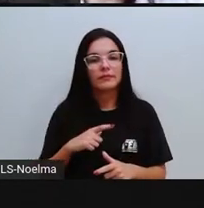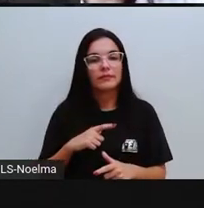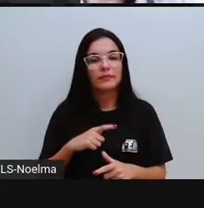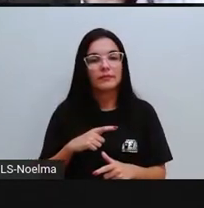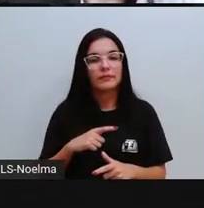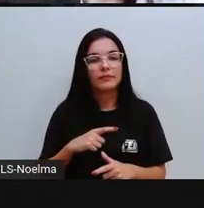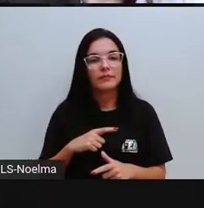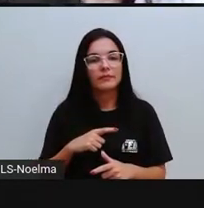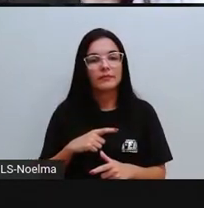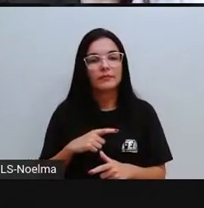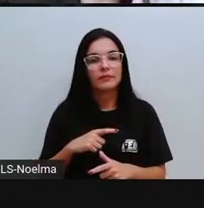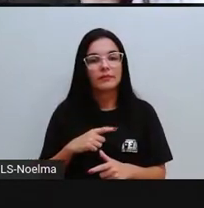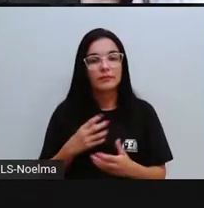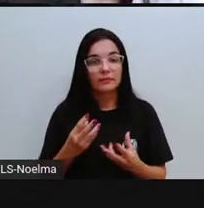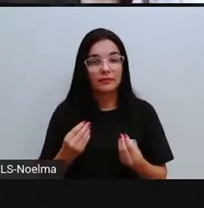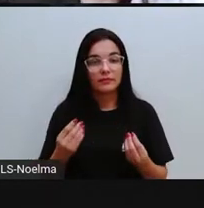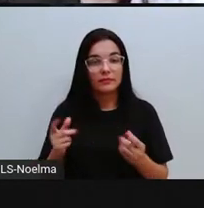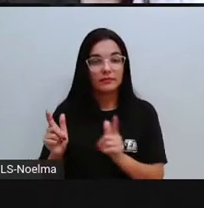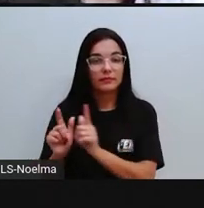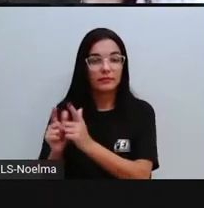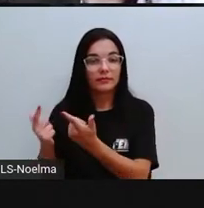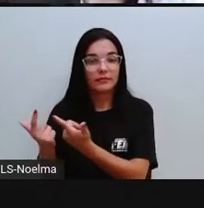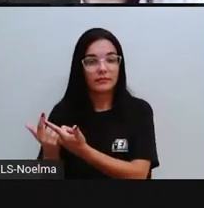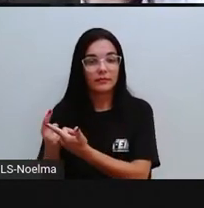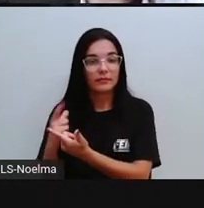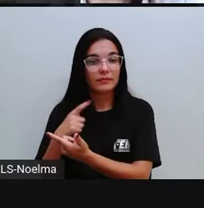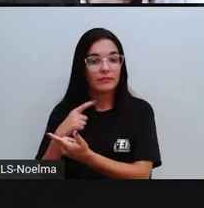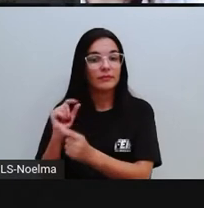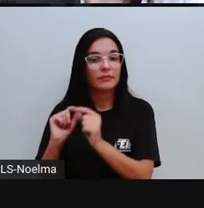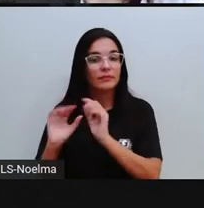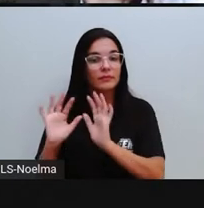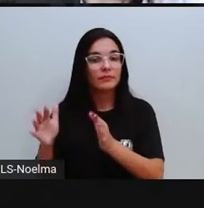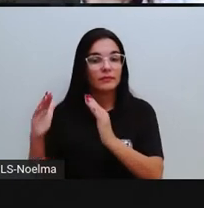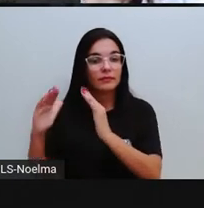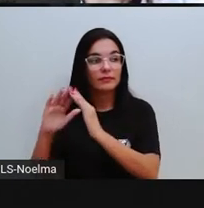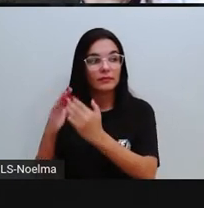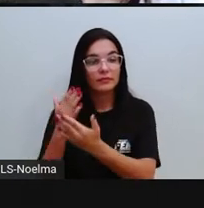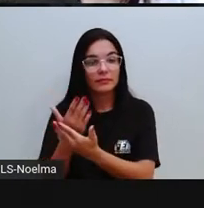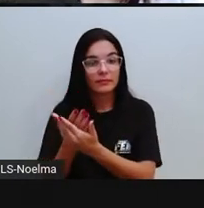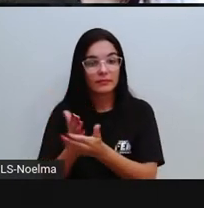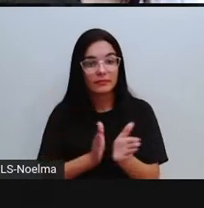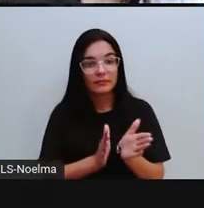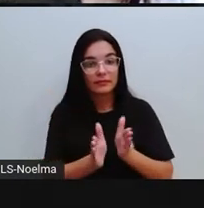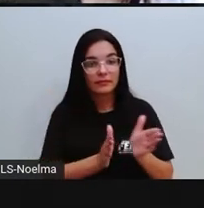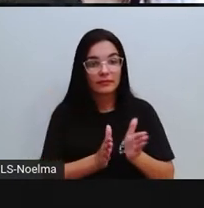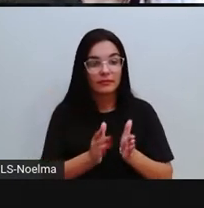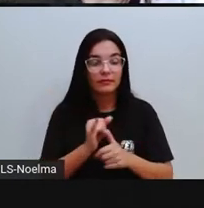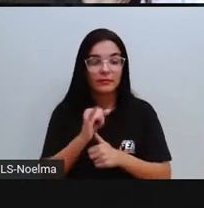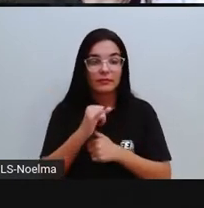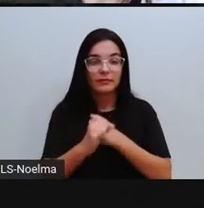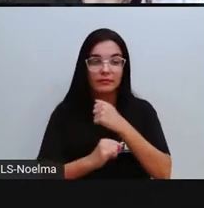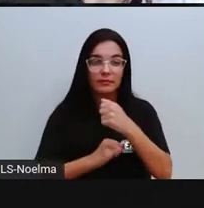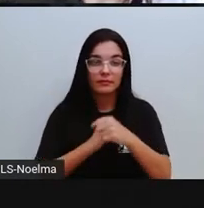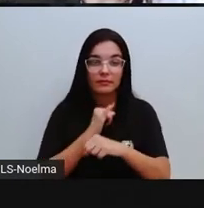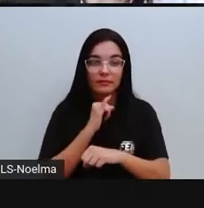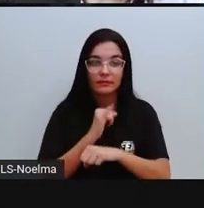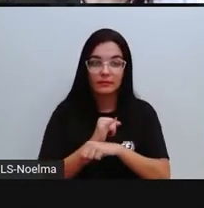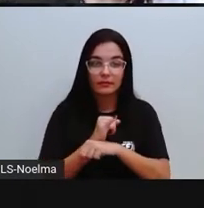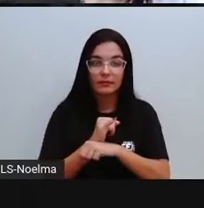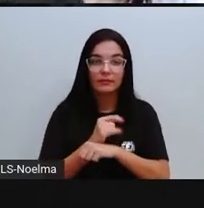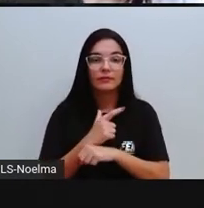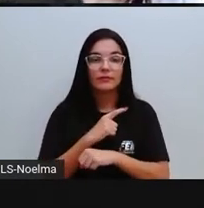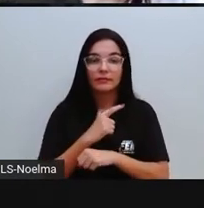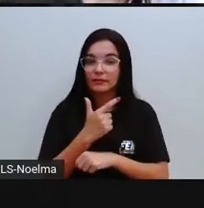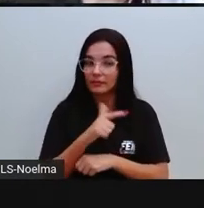por exemplo, muitas tribos possuem ali escolas, né, acesso à internet, e tem